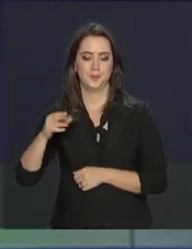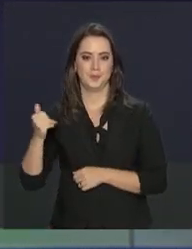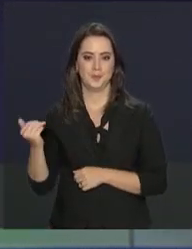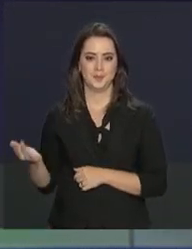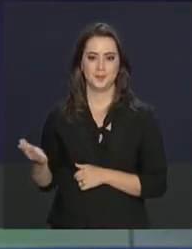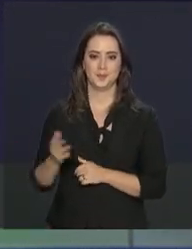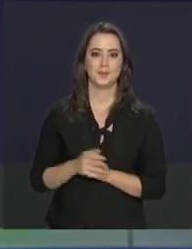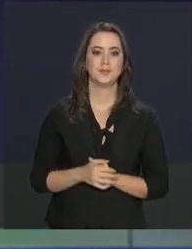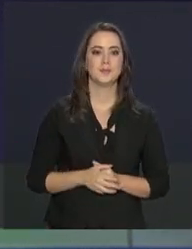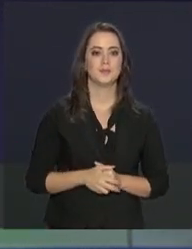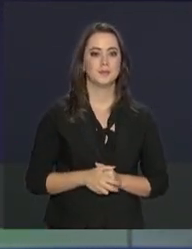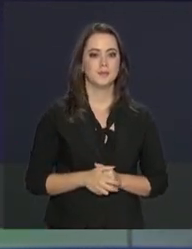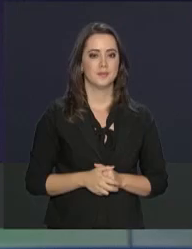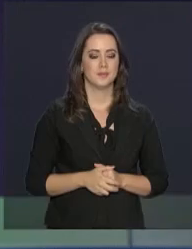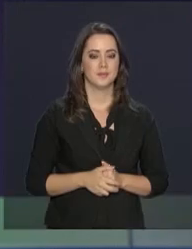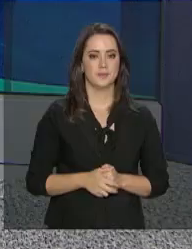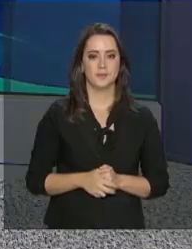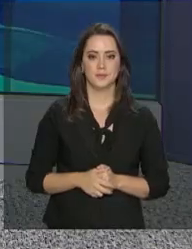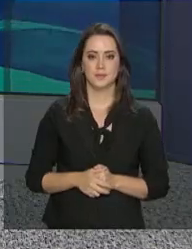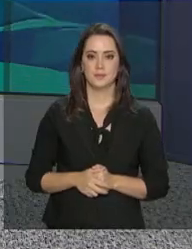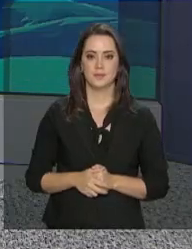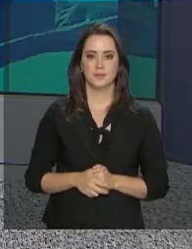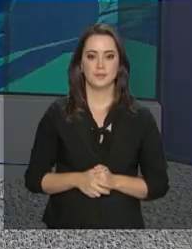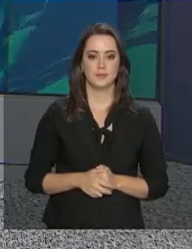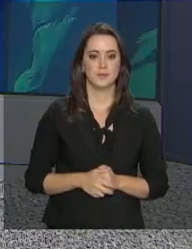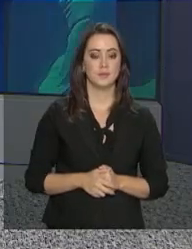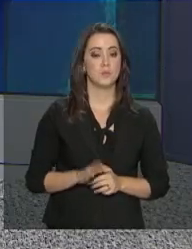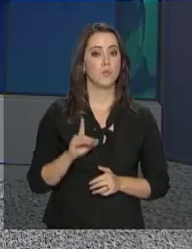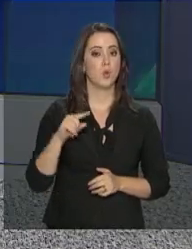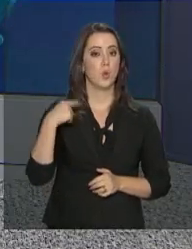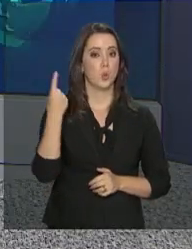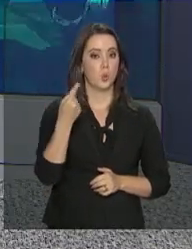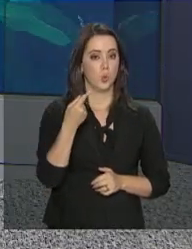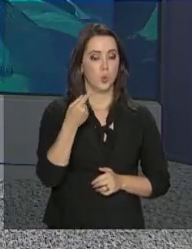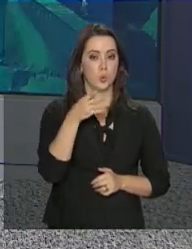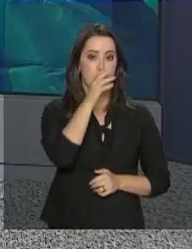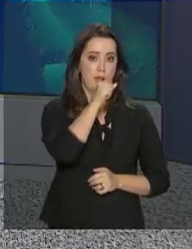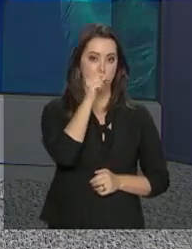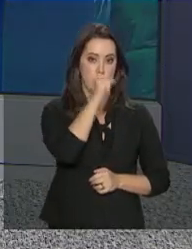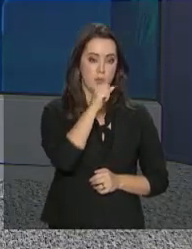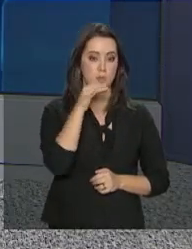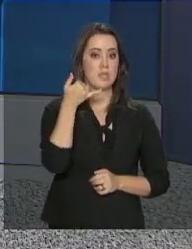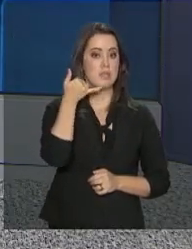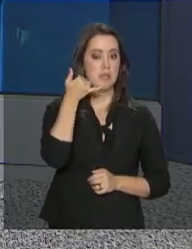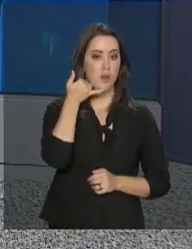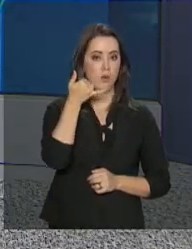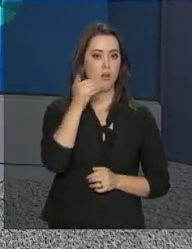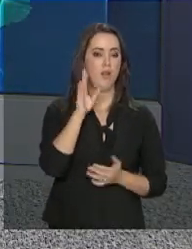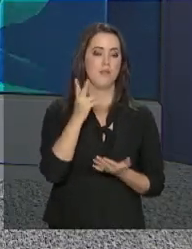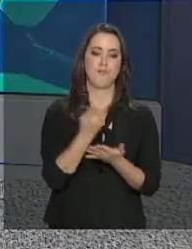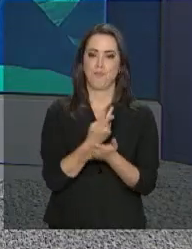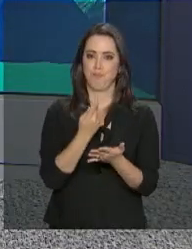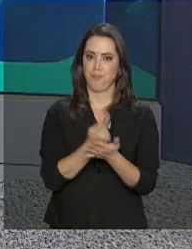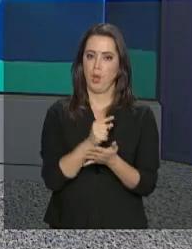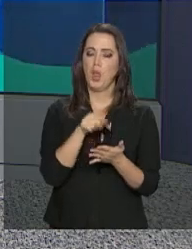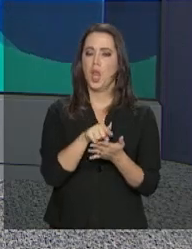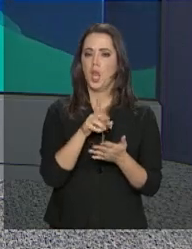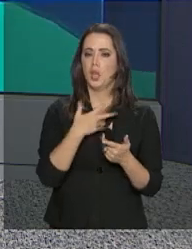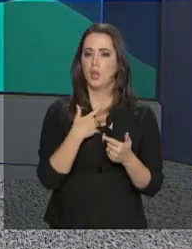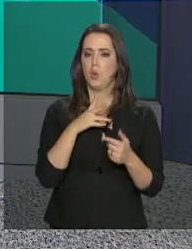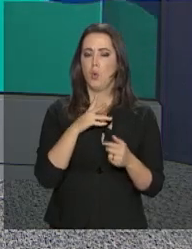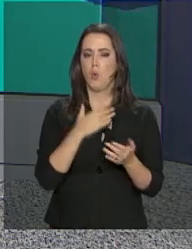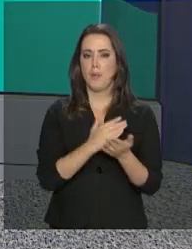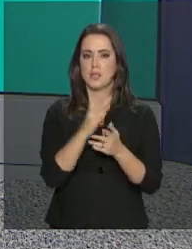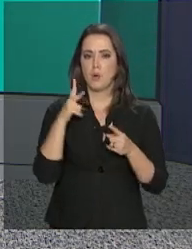na página do participante. A partir do próximo sábado, celulares irregulares começam a ser